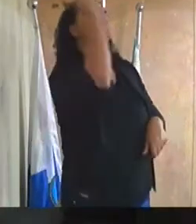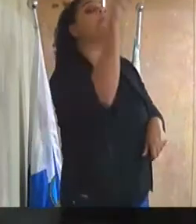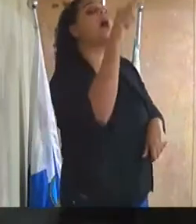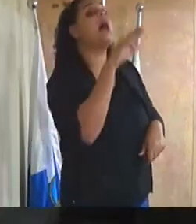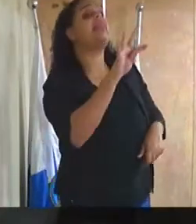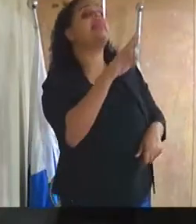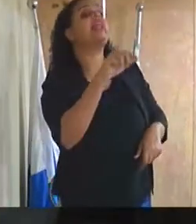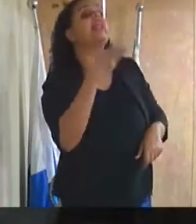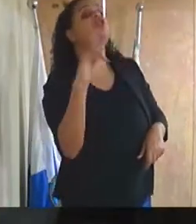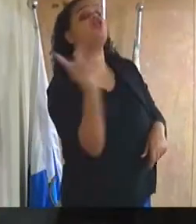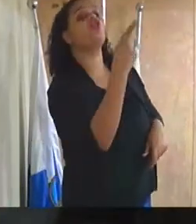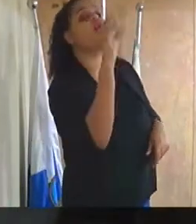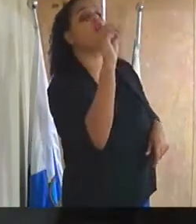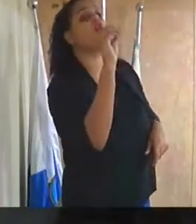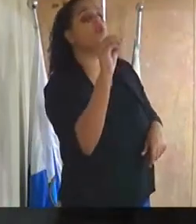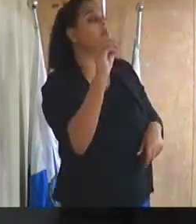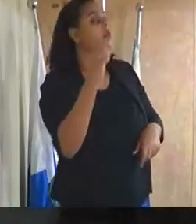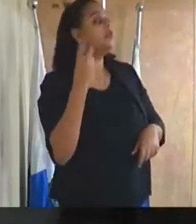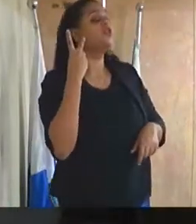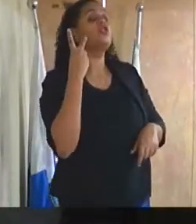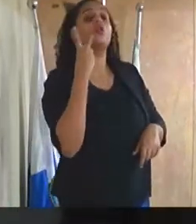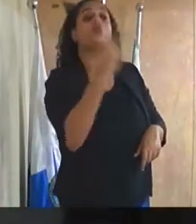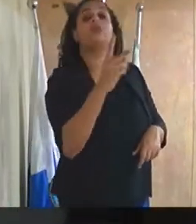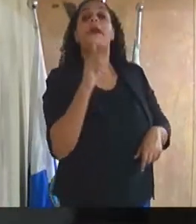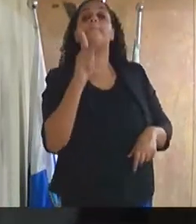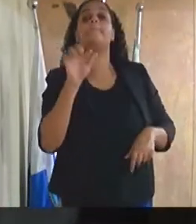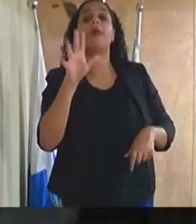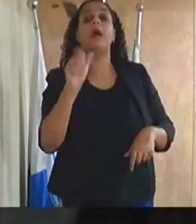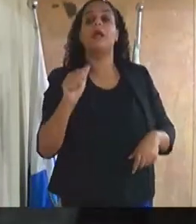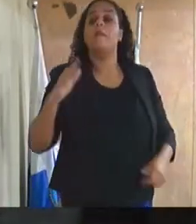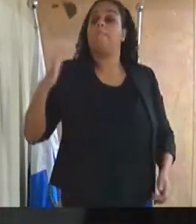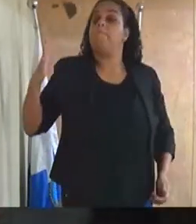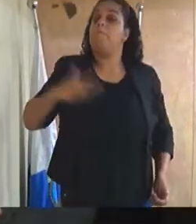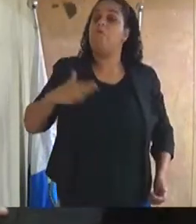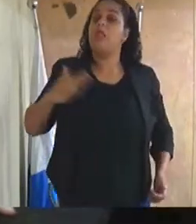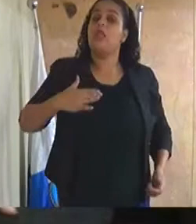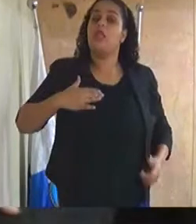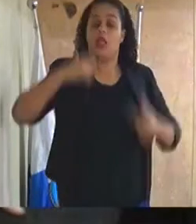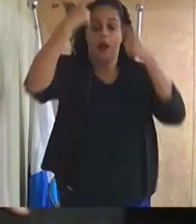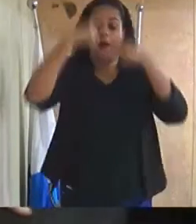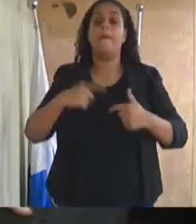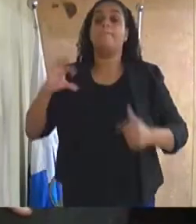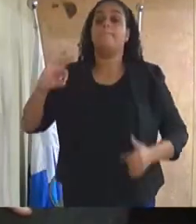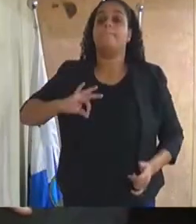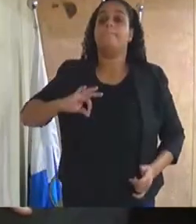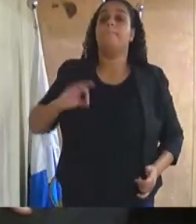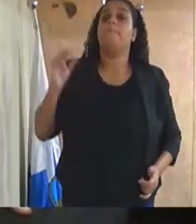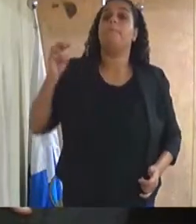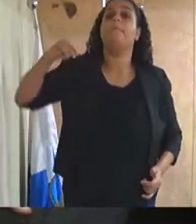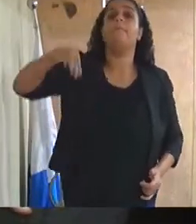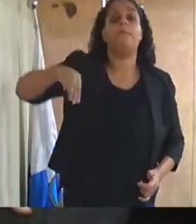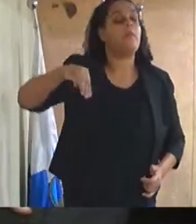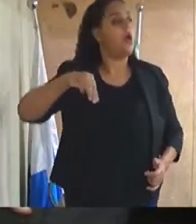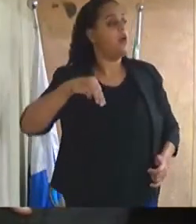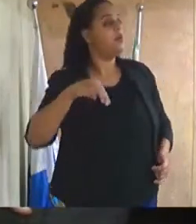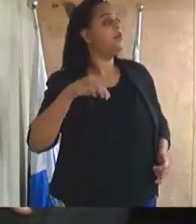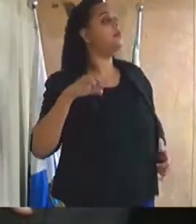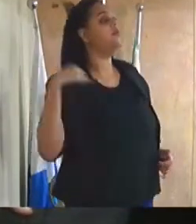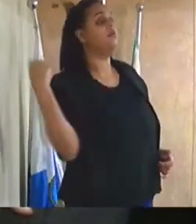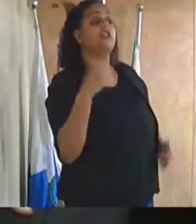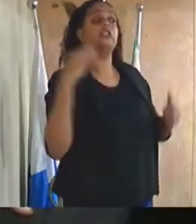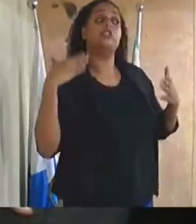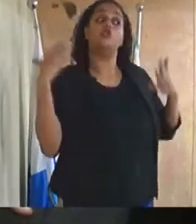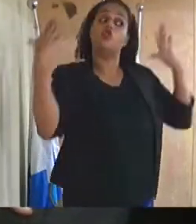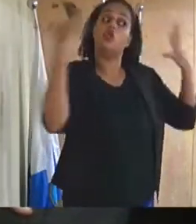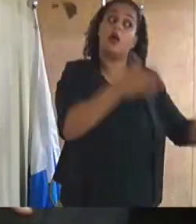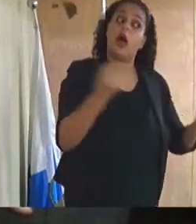E é o que eu falei, a minha segunda pele é a polícia militar. Então, de repente, a viatura vai estar parada ali, mas se não chegar a